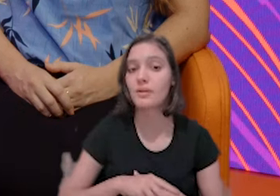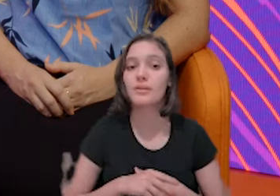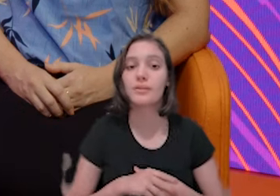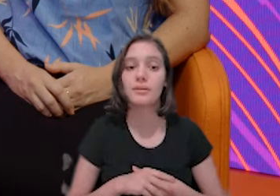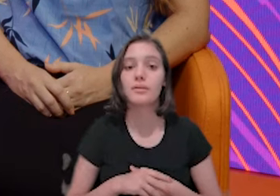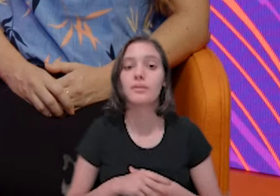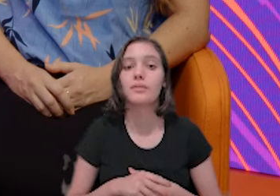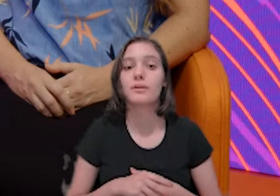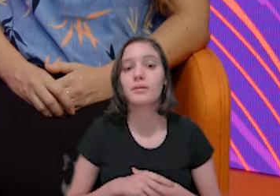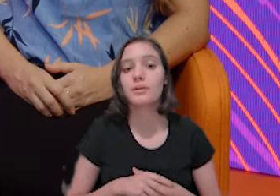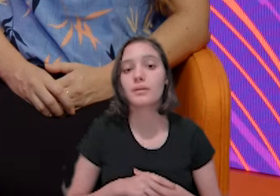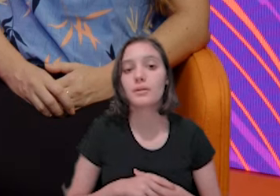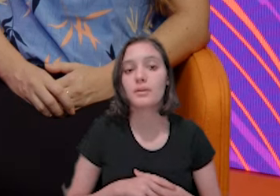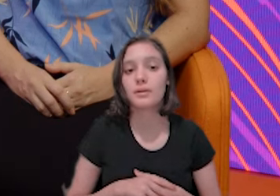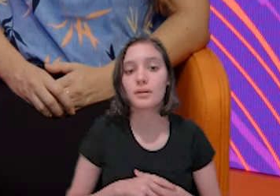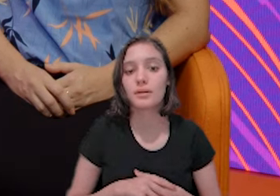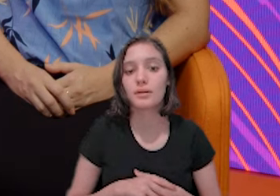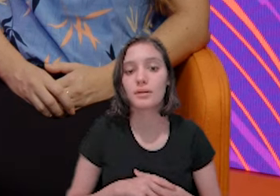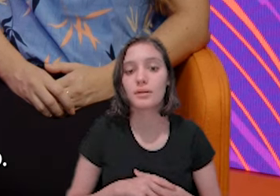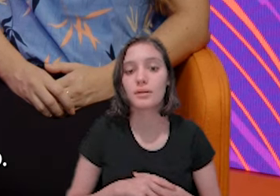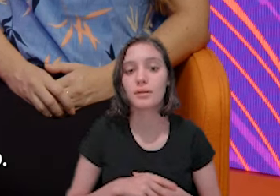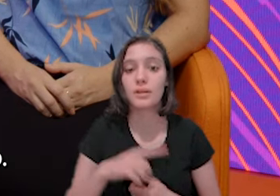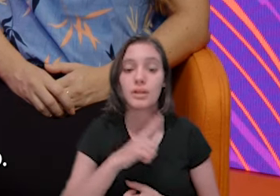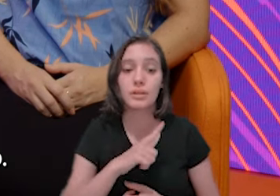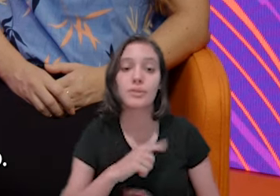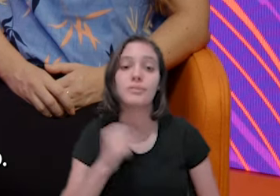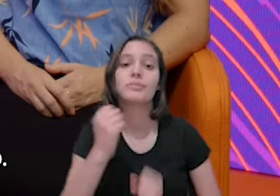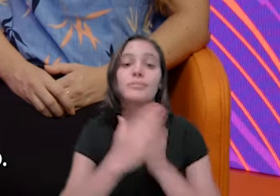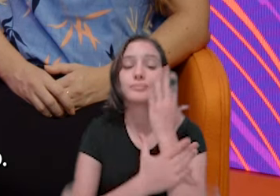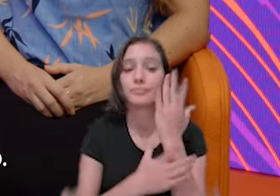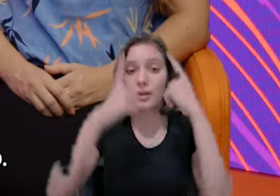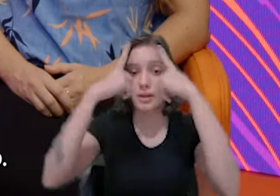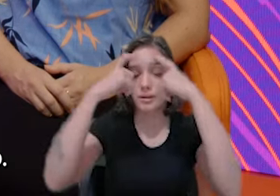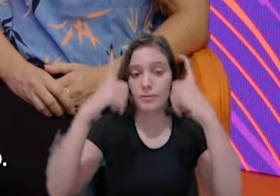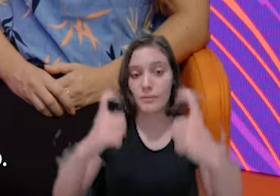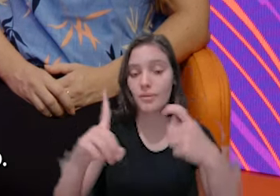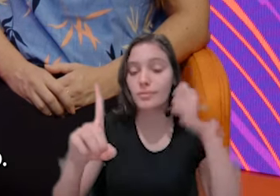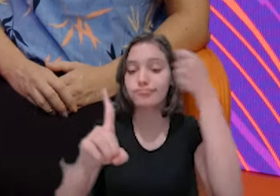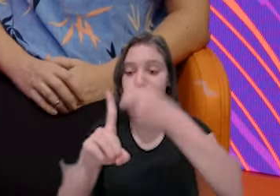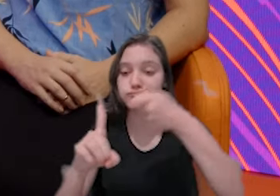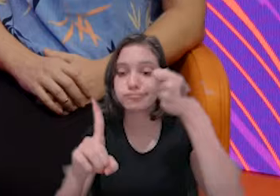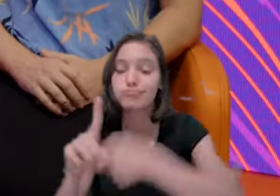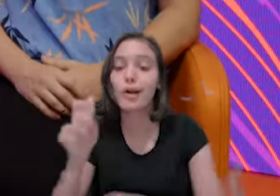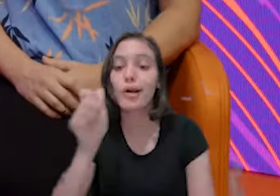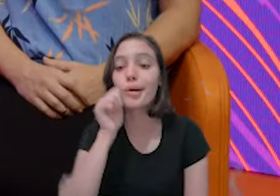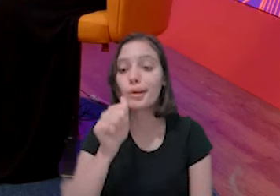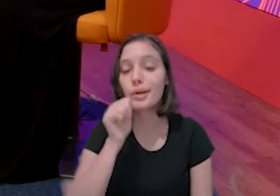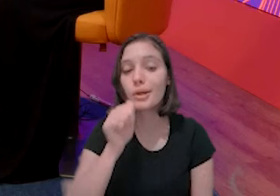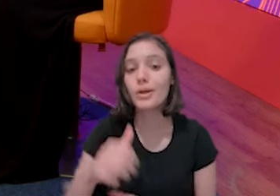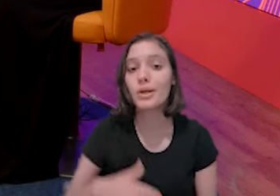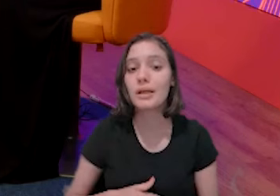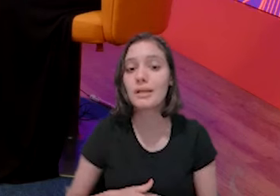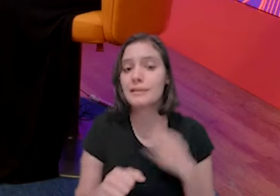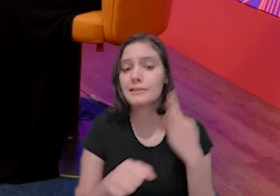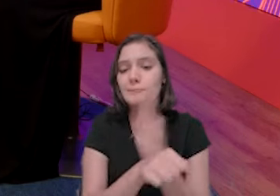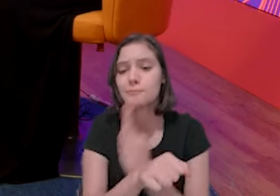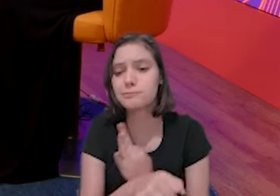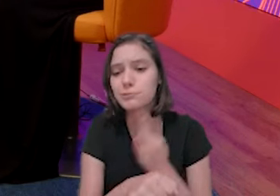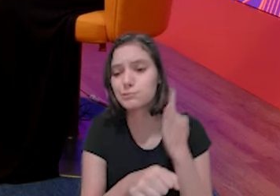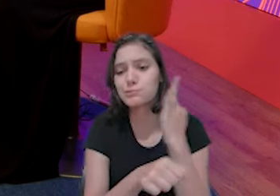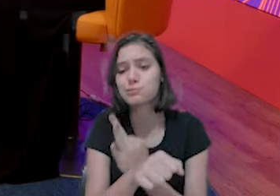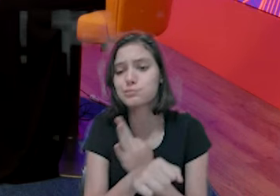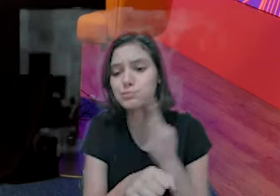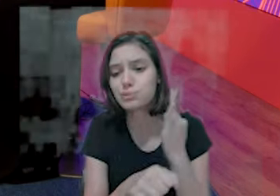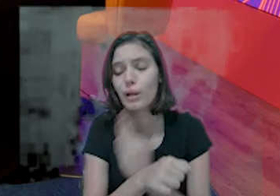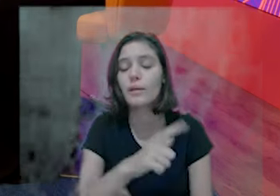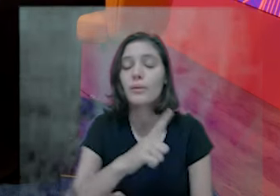doméstica e elas ficam assim, aguentando. Então, tem as palestras que ajudam muito. A trazer, né? Essa conversa para elas se